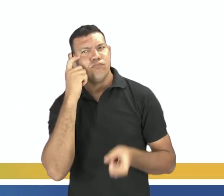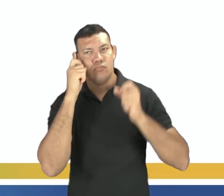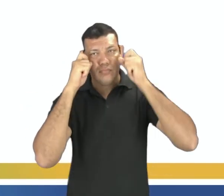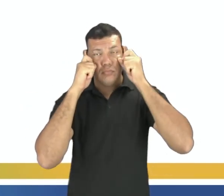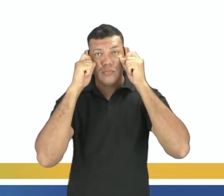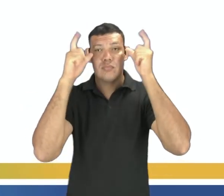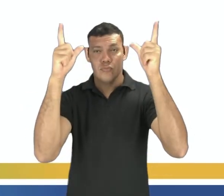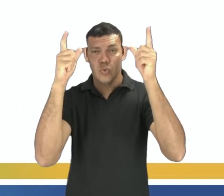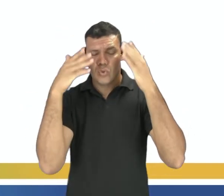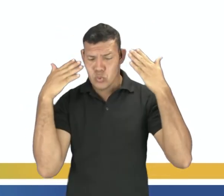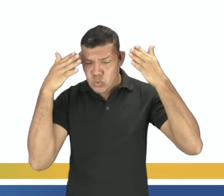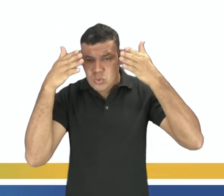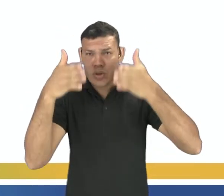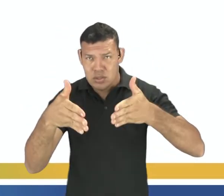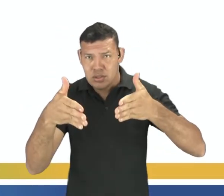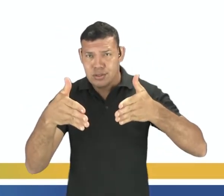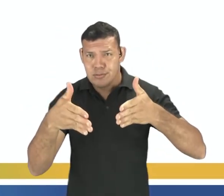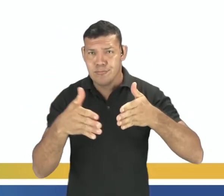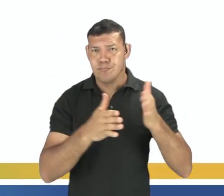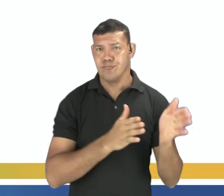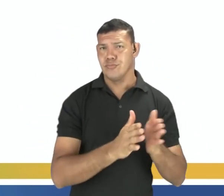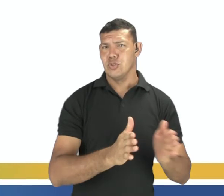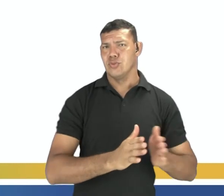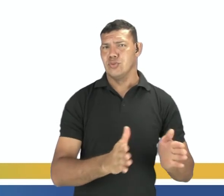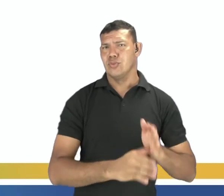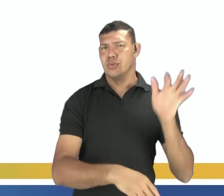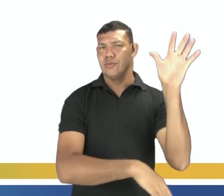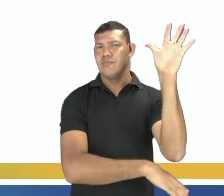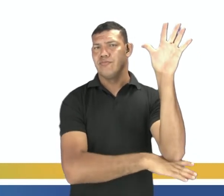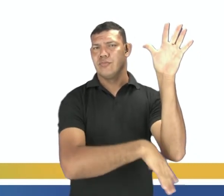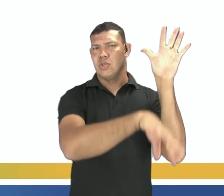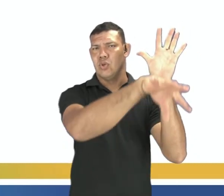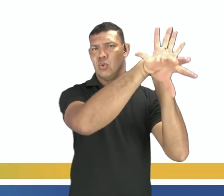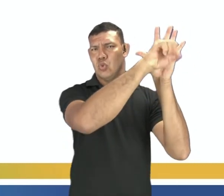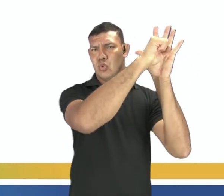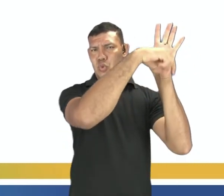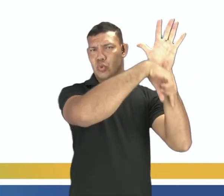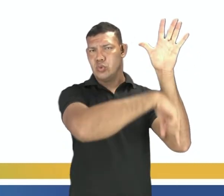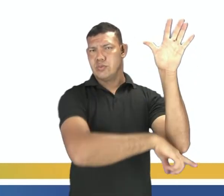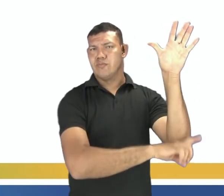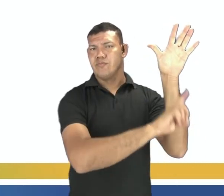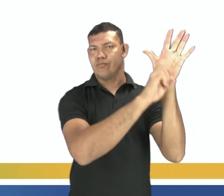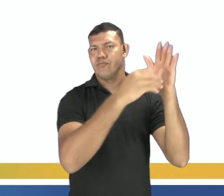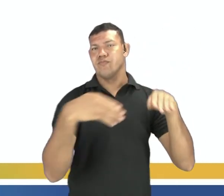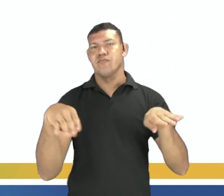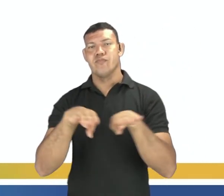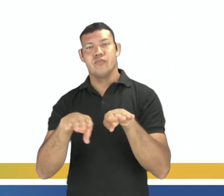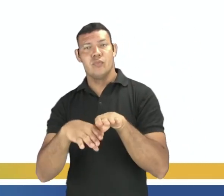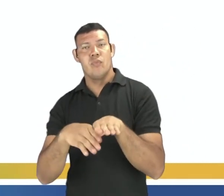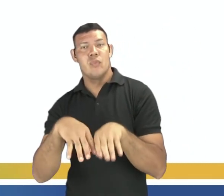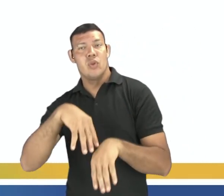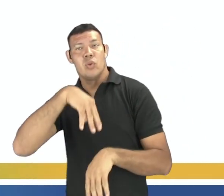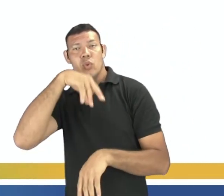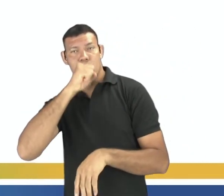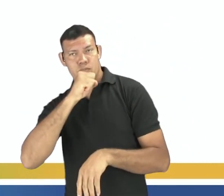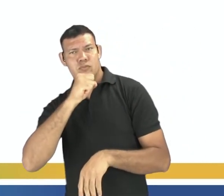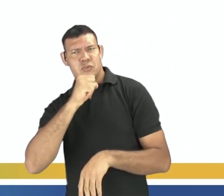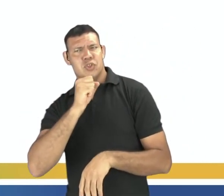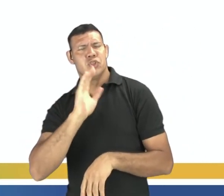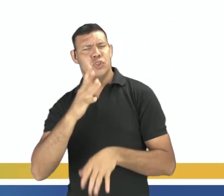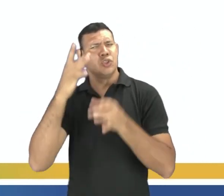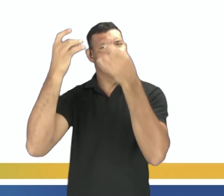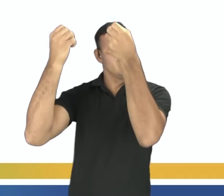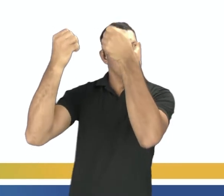focando nesses dois processos, que é o da fotossíntese e da respiração. E como já foi mencionado para